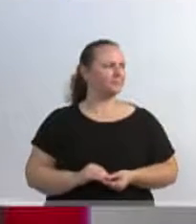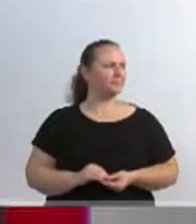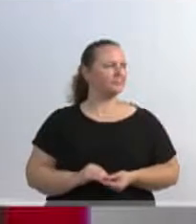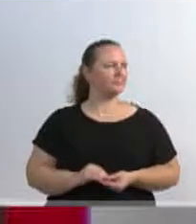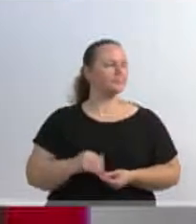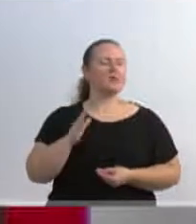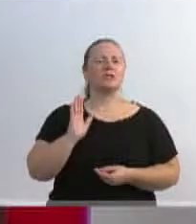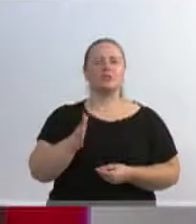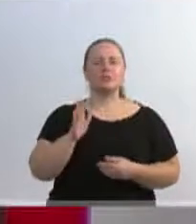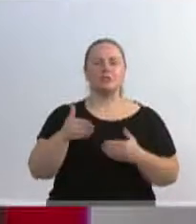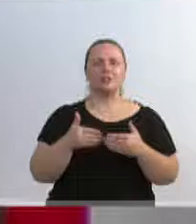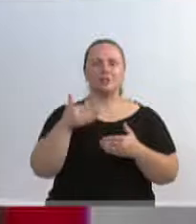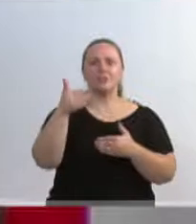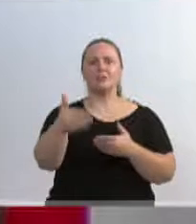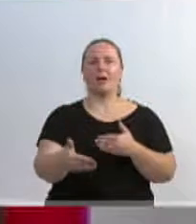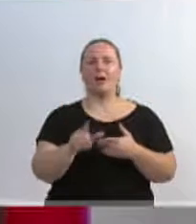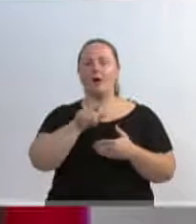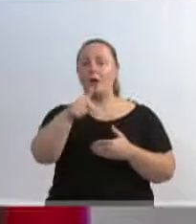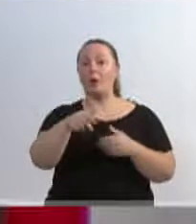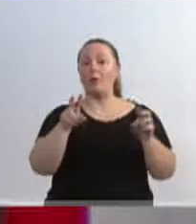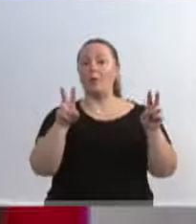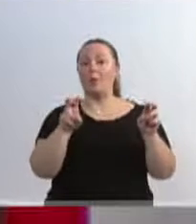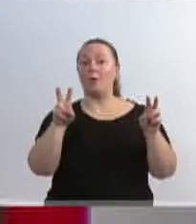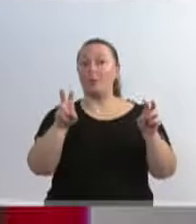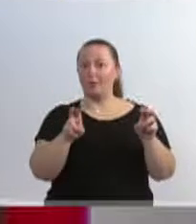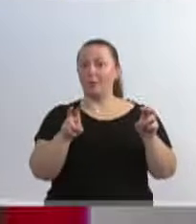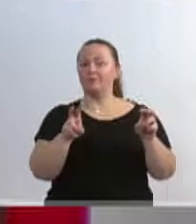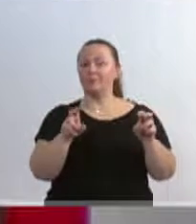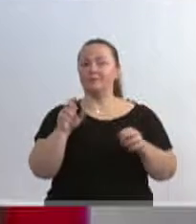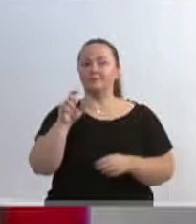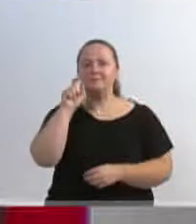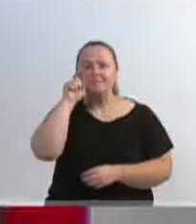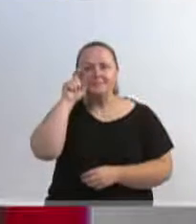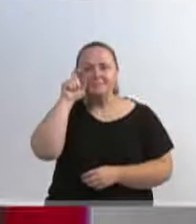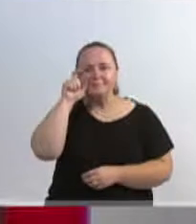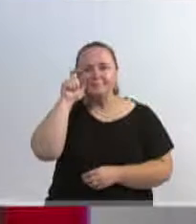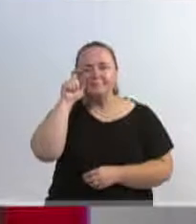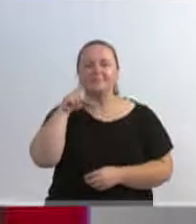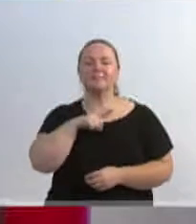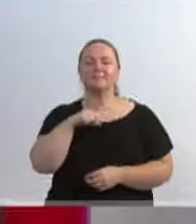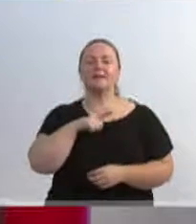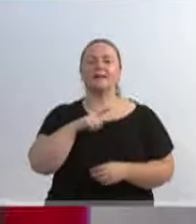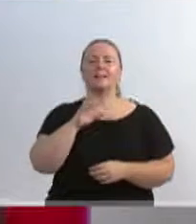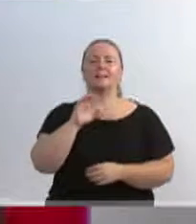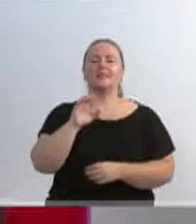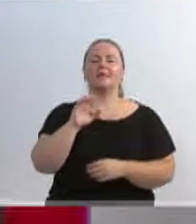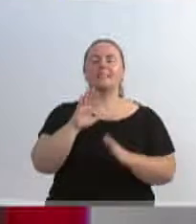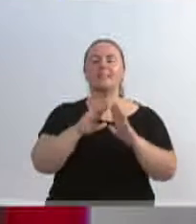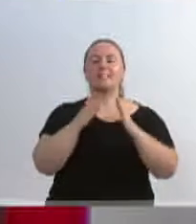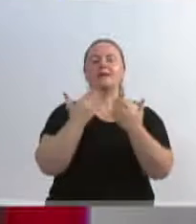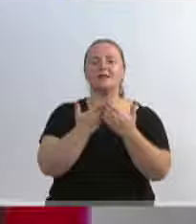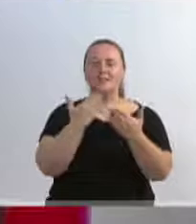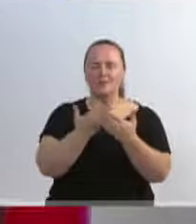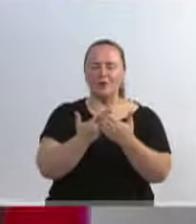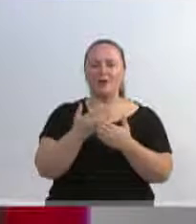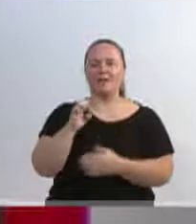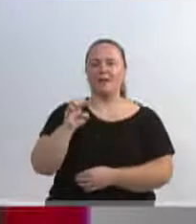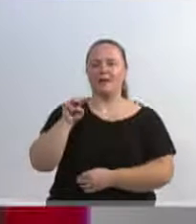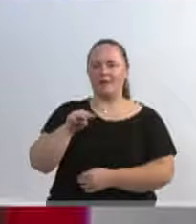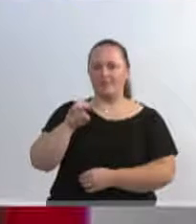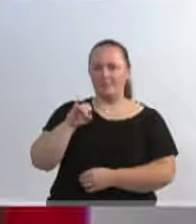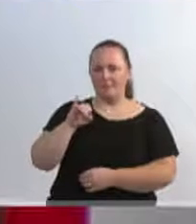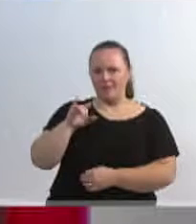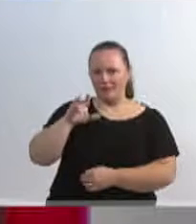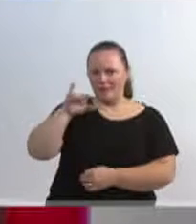nós já estamos falando de outro assunto agora. Emílio Baumgartner, do Samai, e também